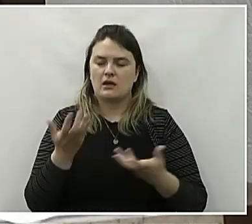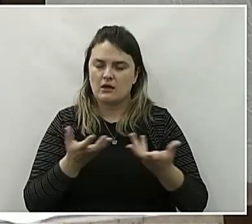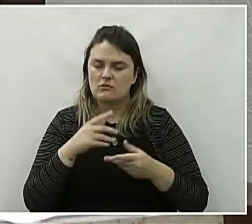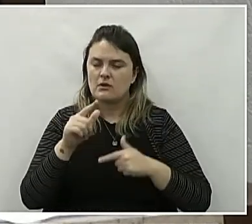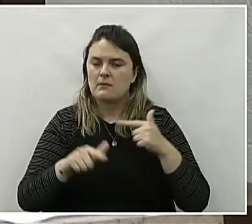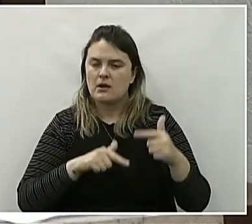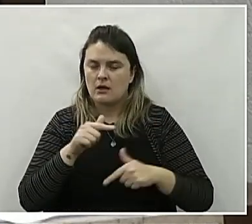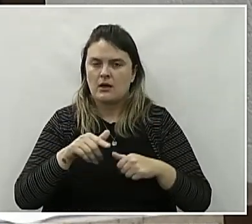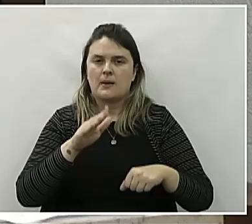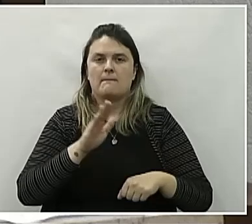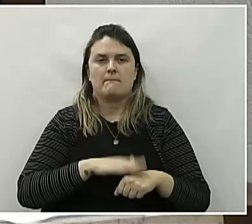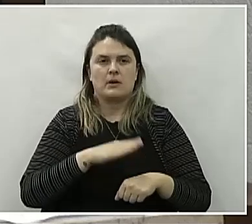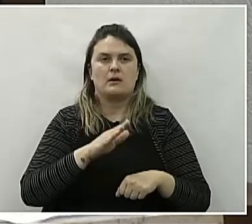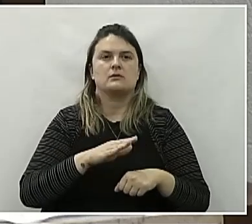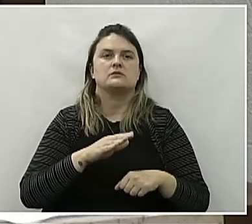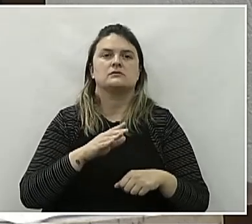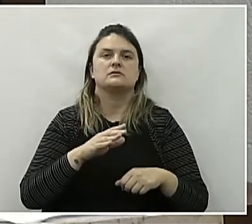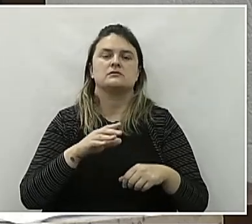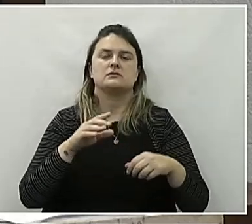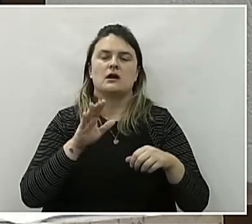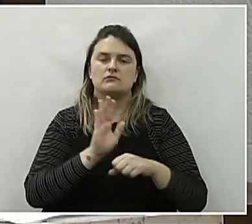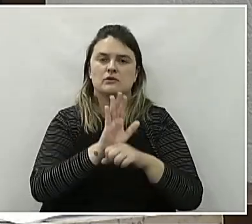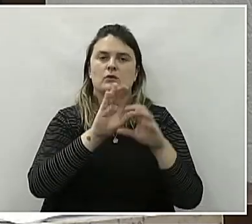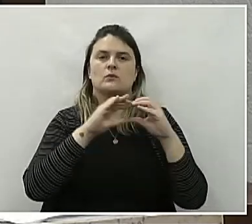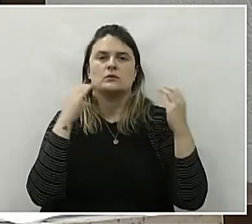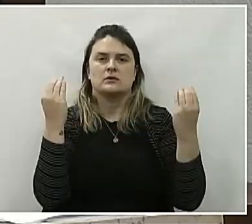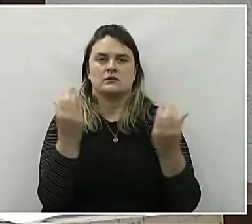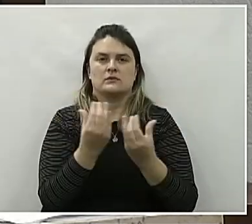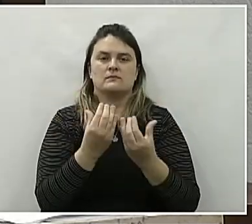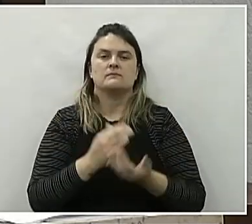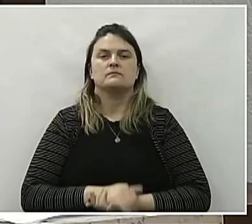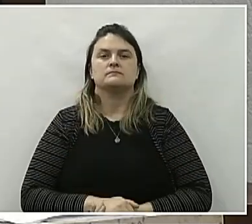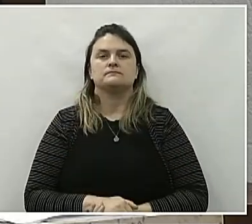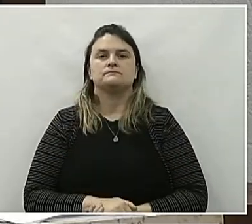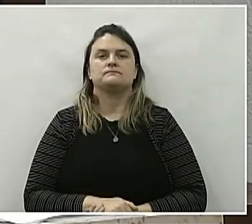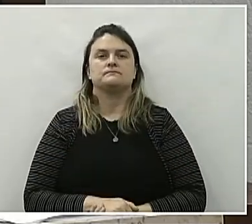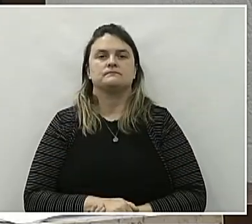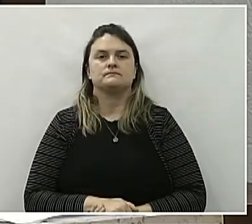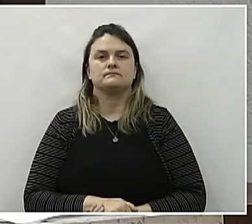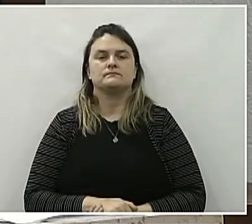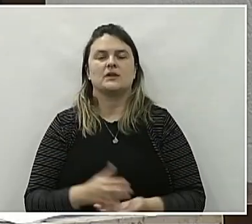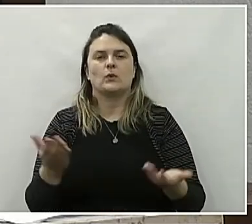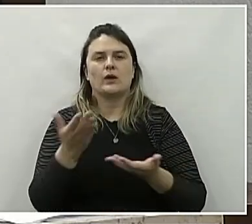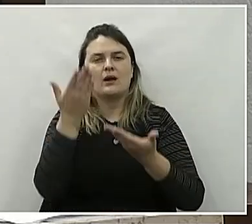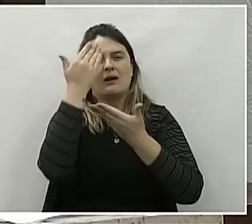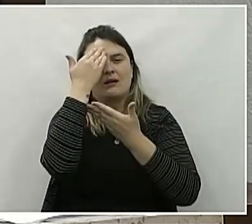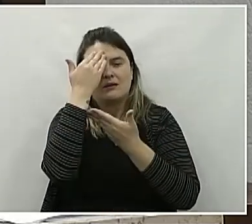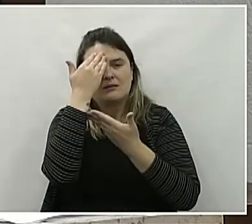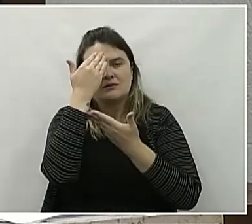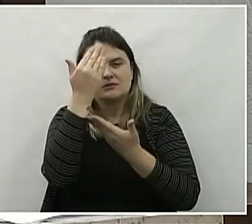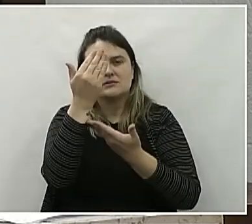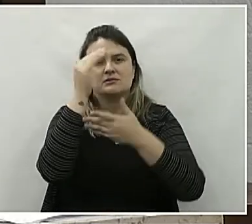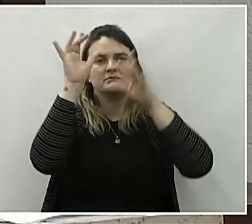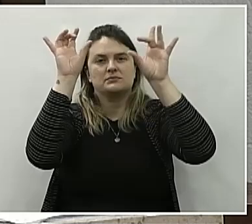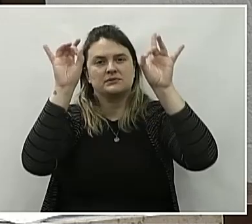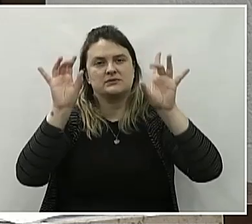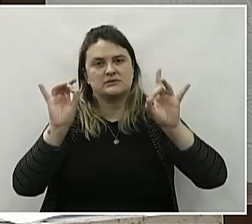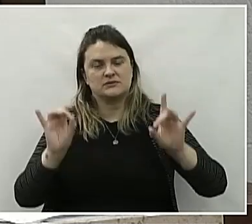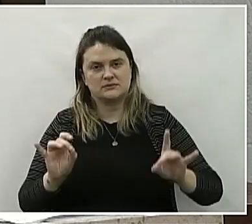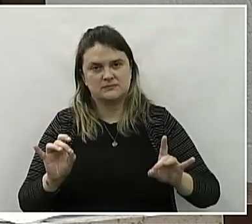pela nossa comunidade local. Quero deixar um agradecimento especial